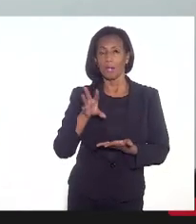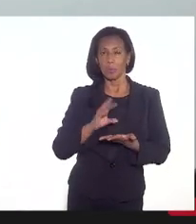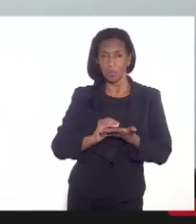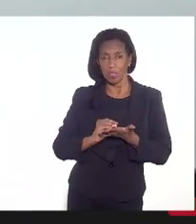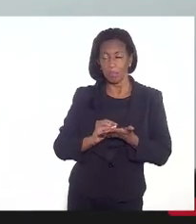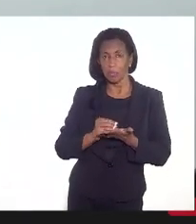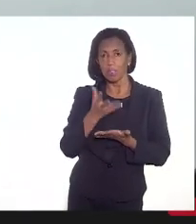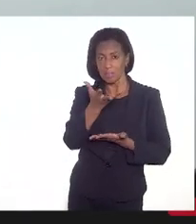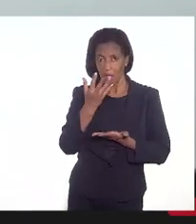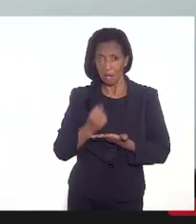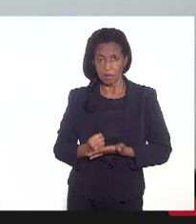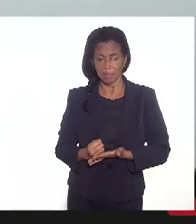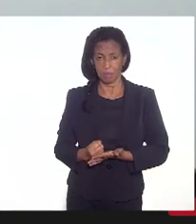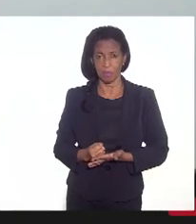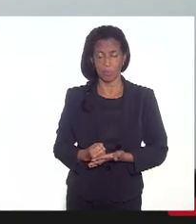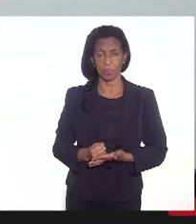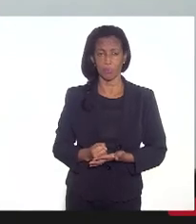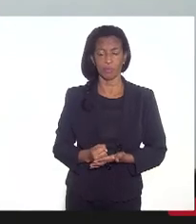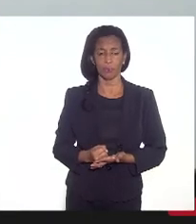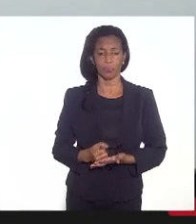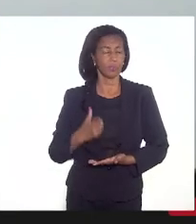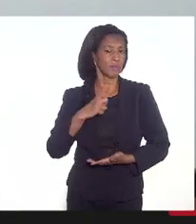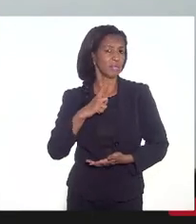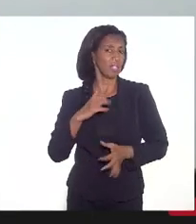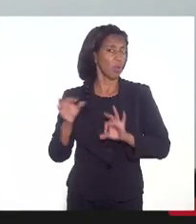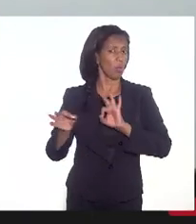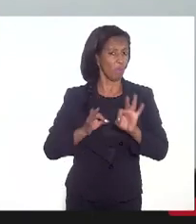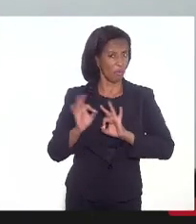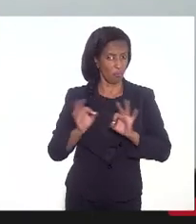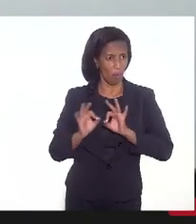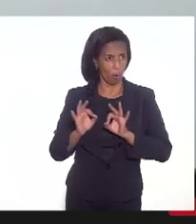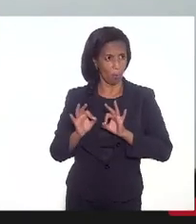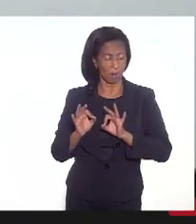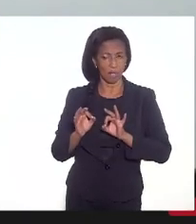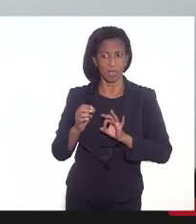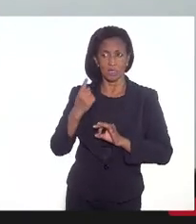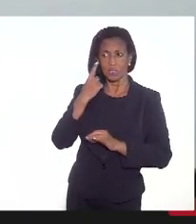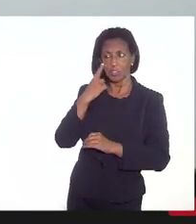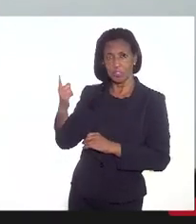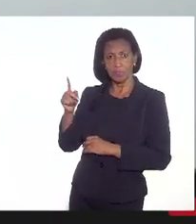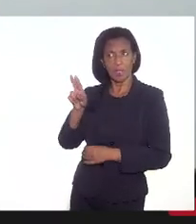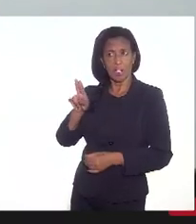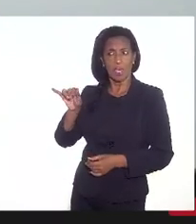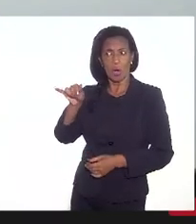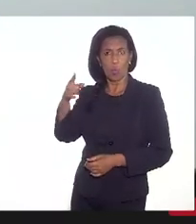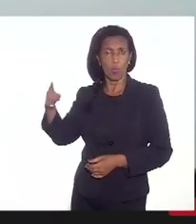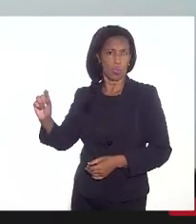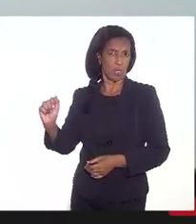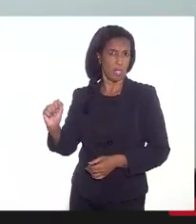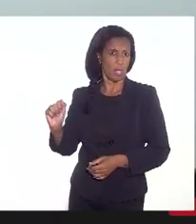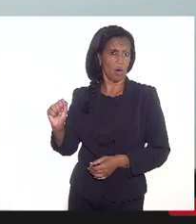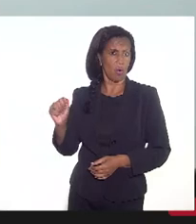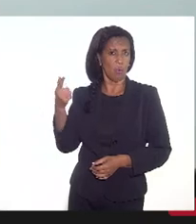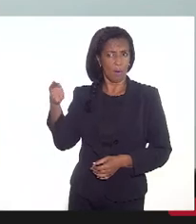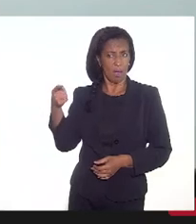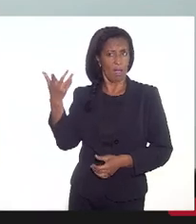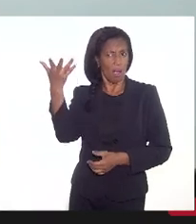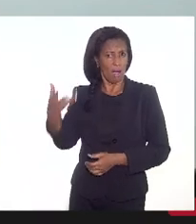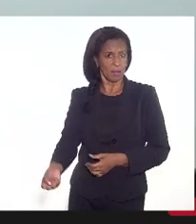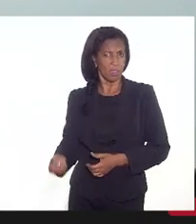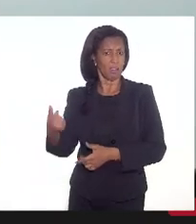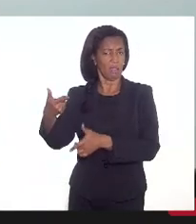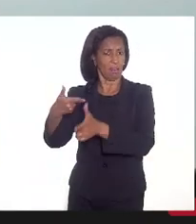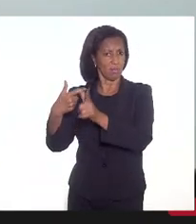efetivamente recebido, ter alguma forma de negociar com a União, para a União, sei lá, assumir a titularidade dessa